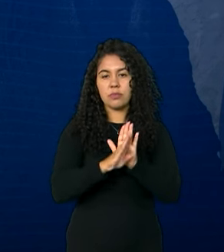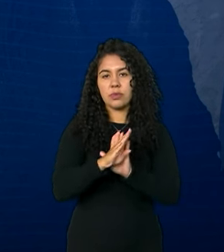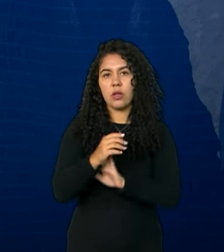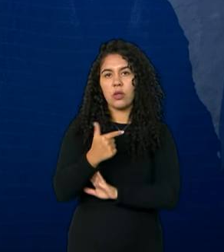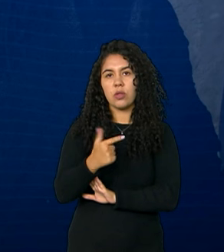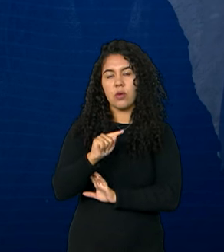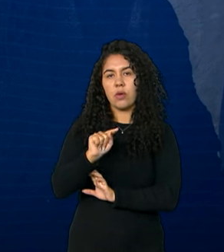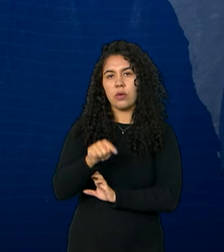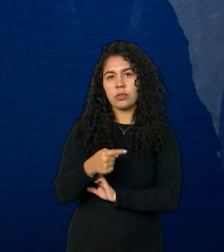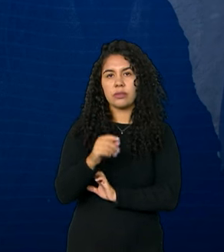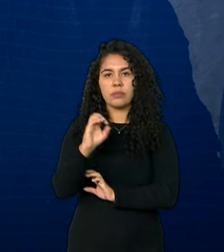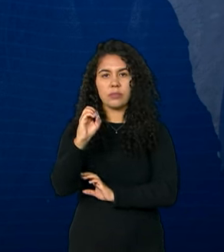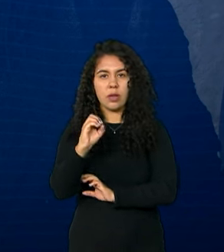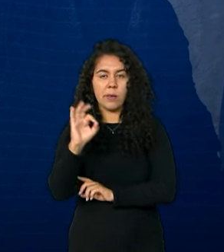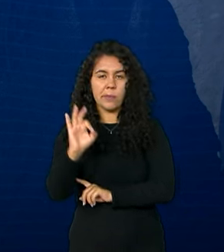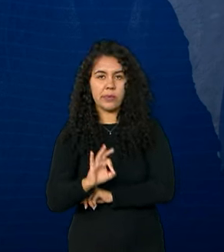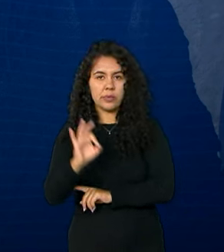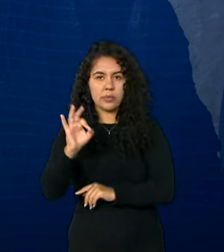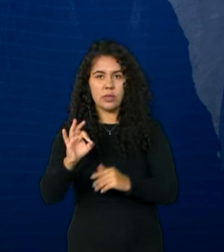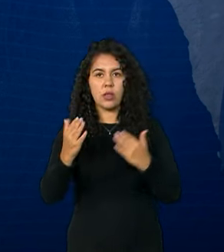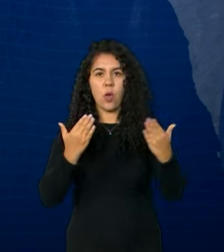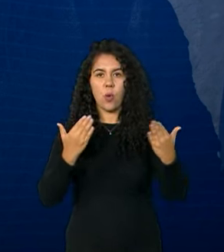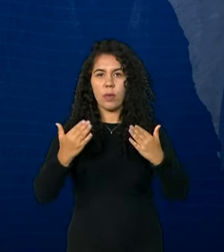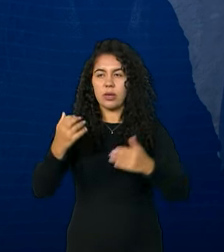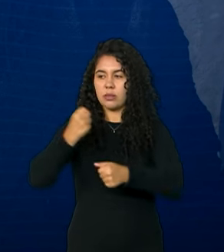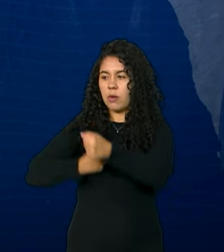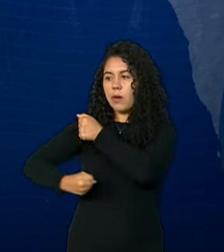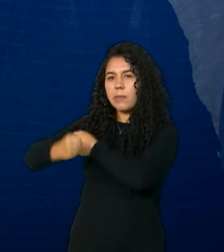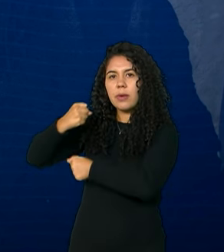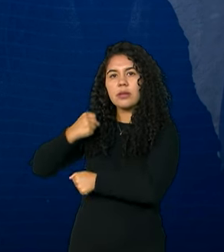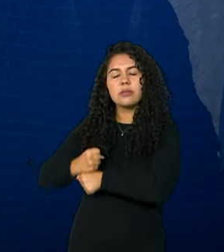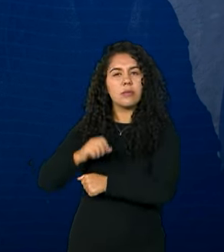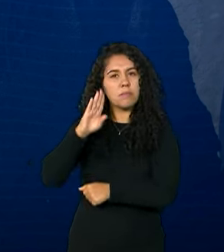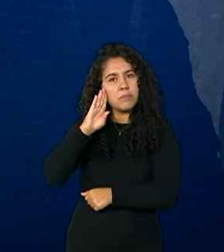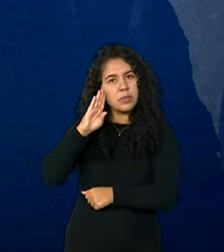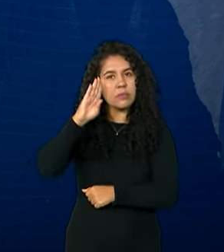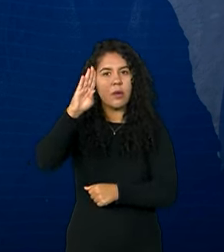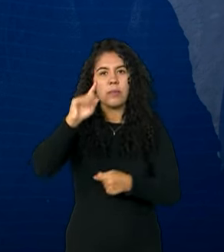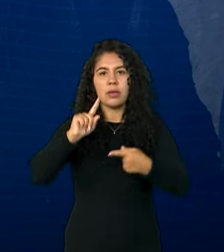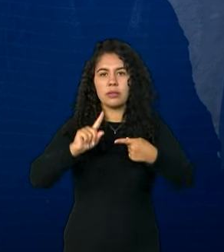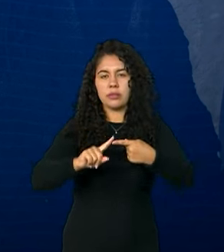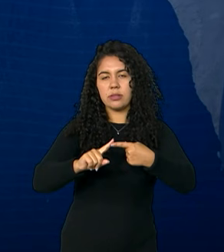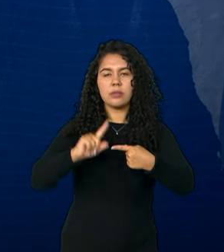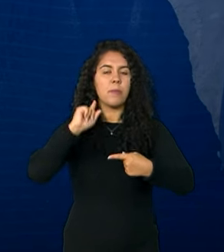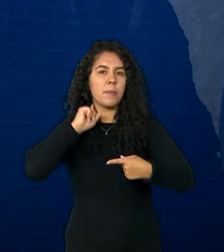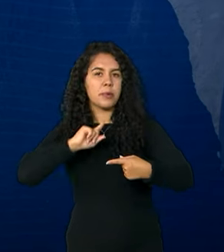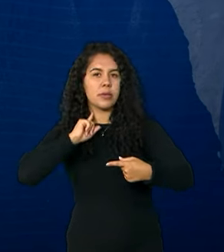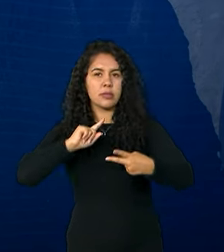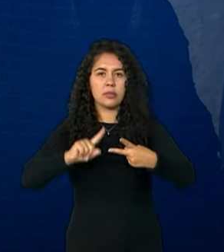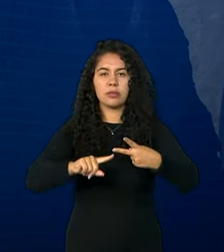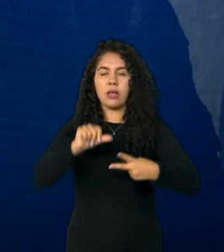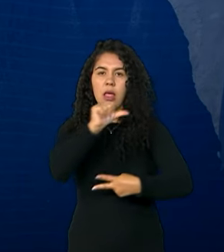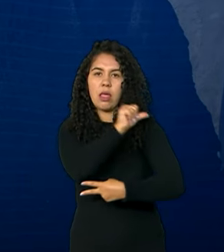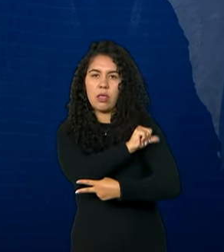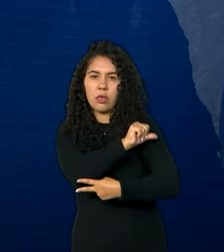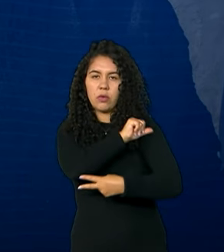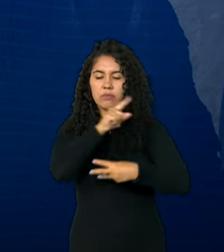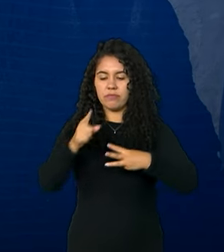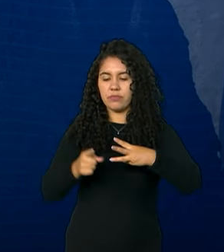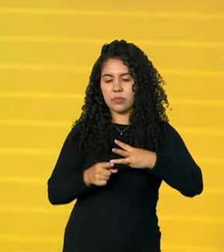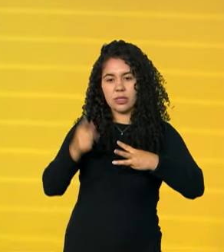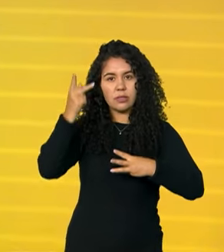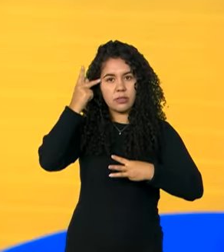% frente ao ano passado, com destaques para Minas Gerais, Rio de Janeiro e São